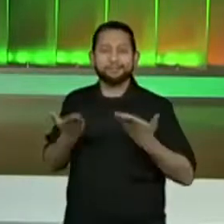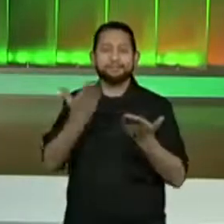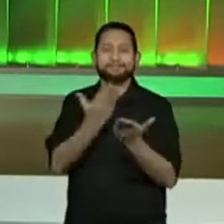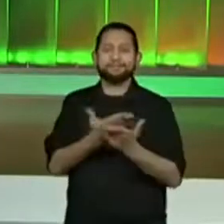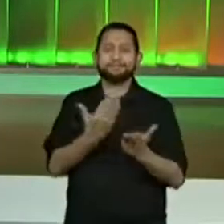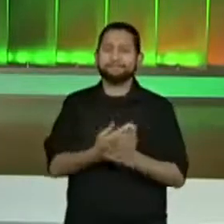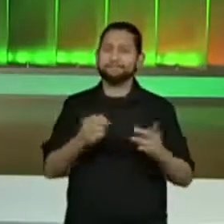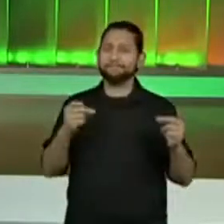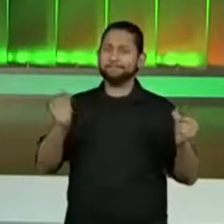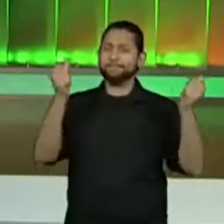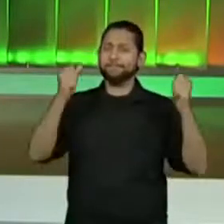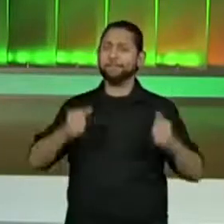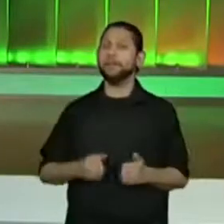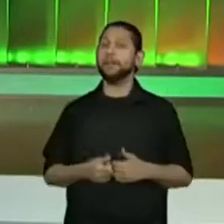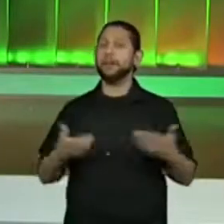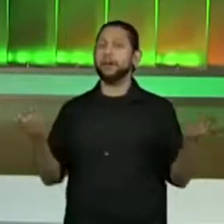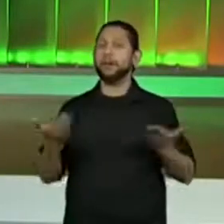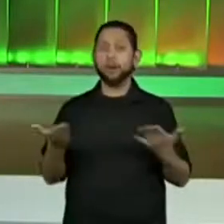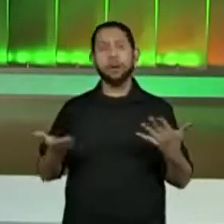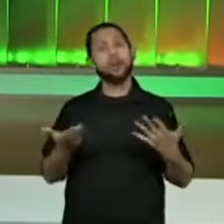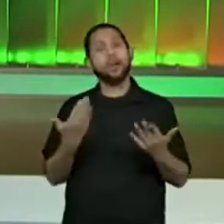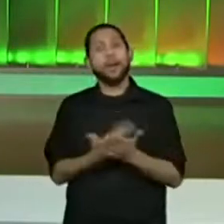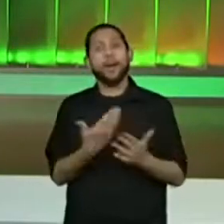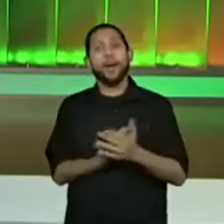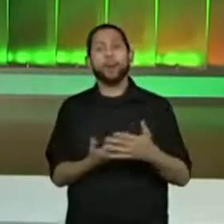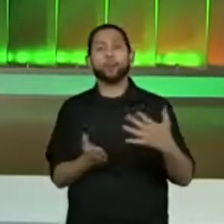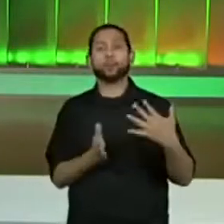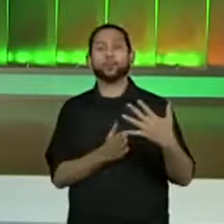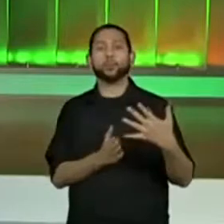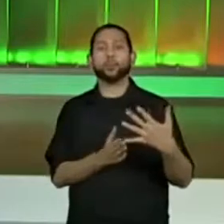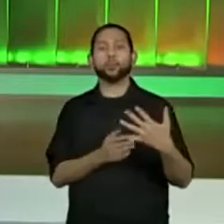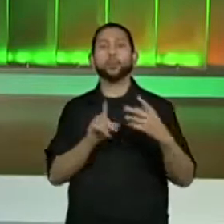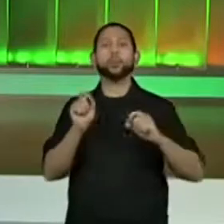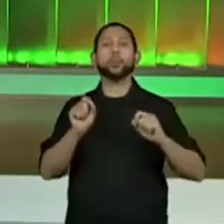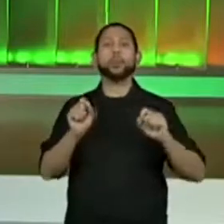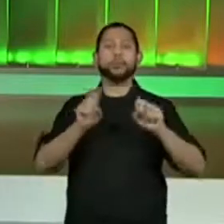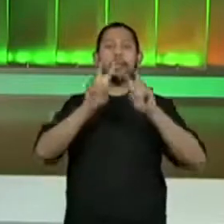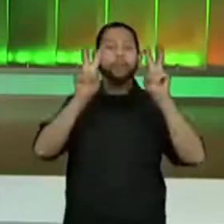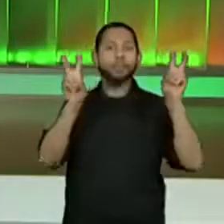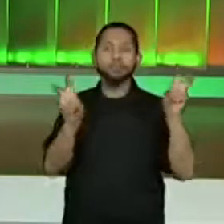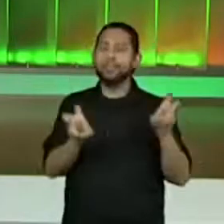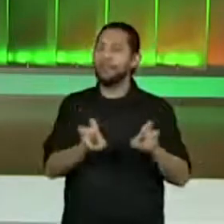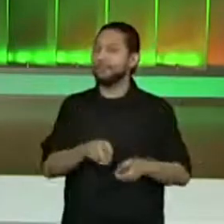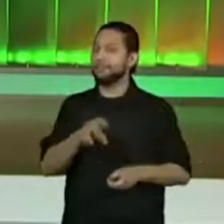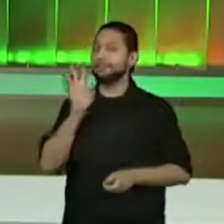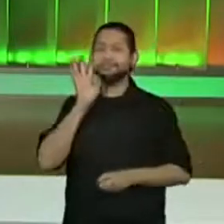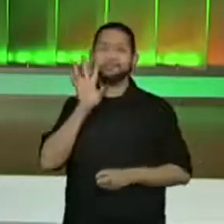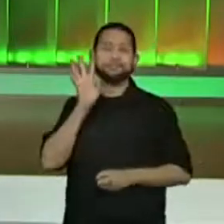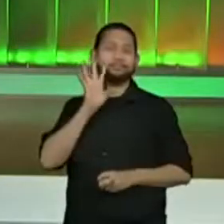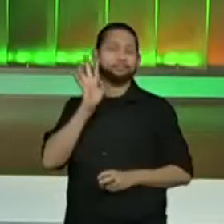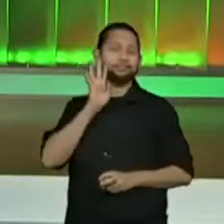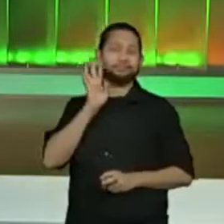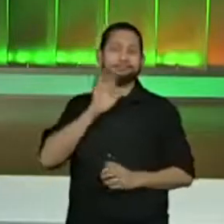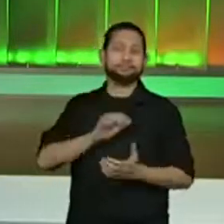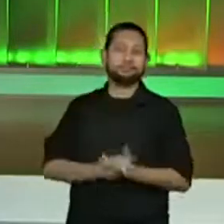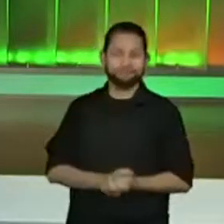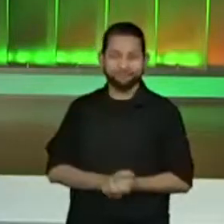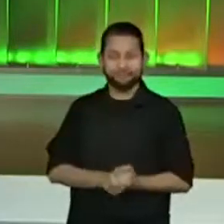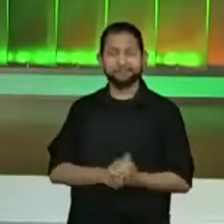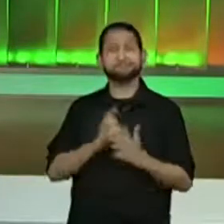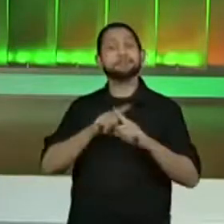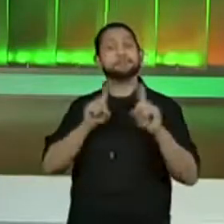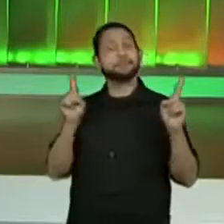vamos fechar nosso dia com um assunto bem bacana. Mas,